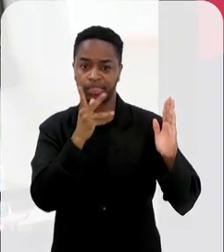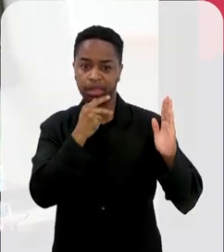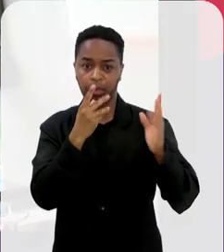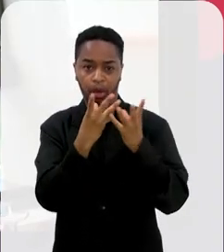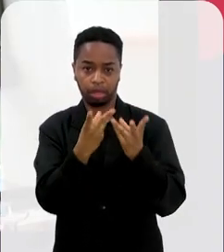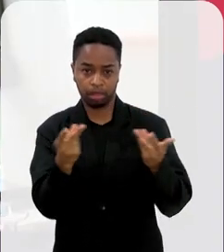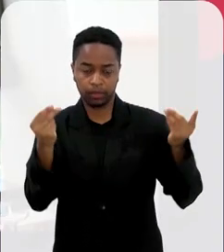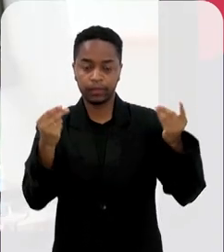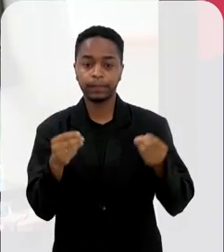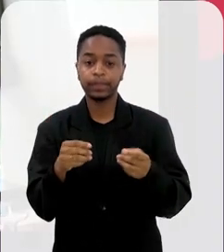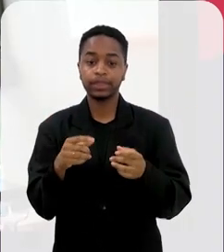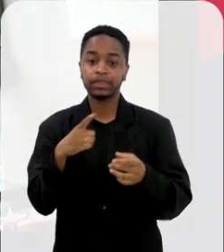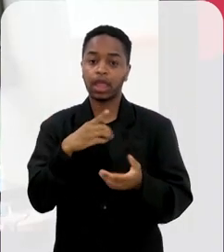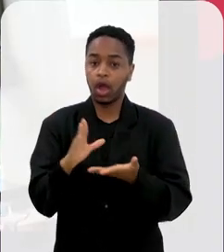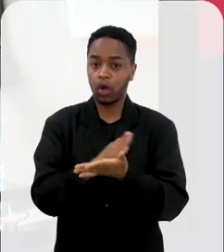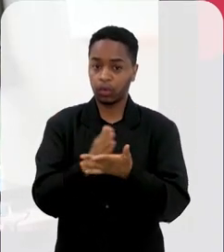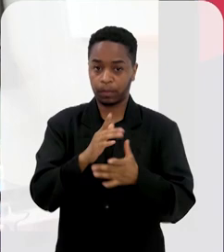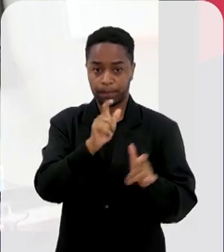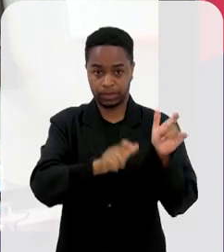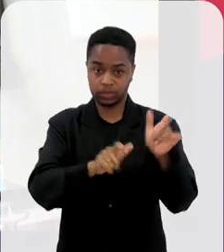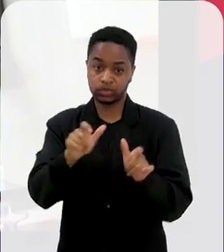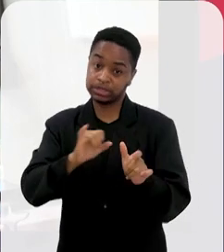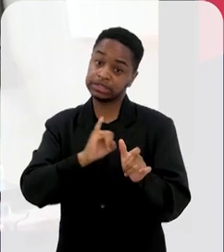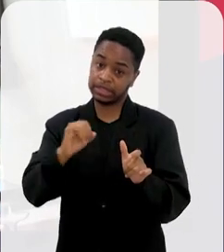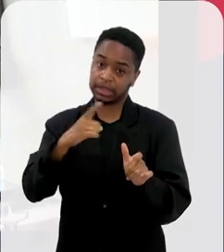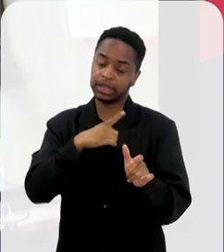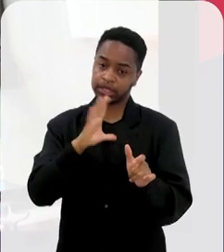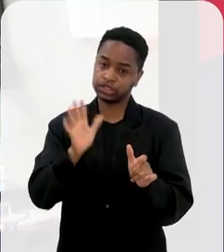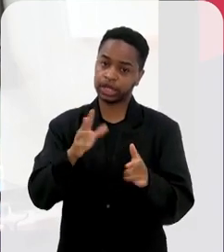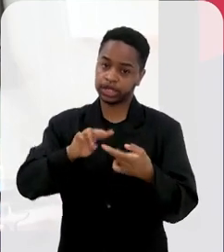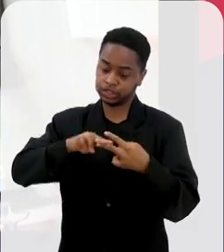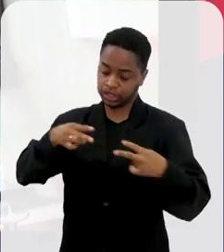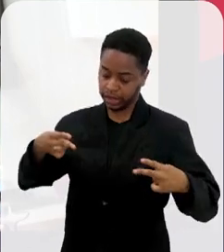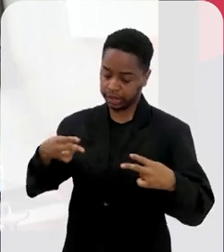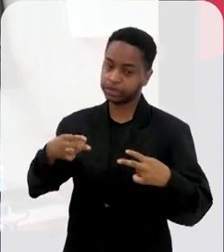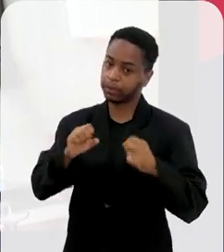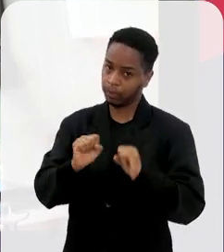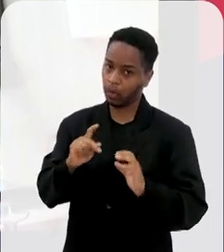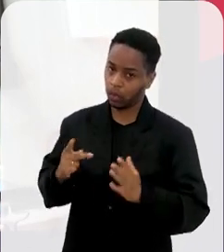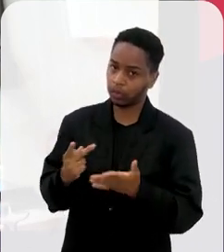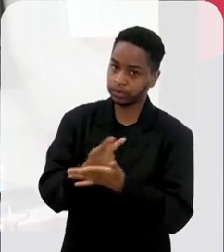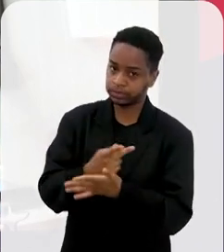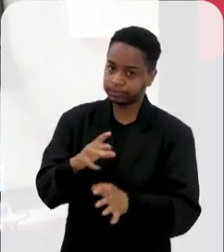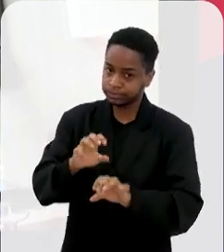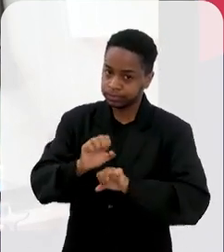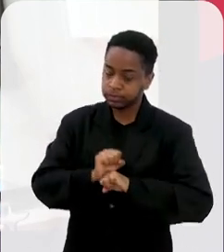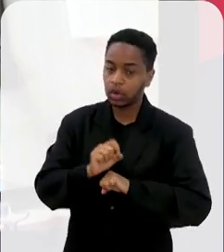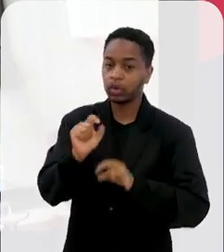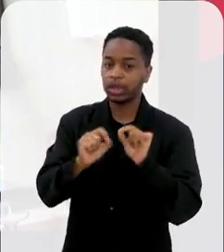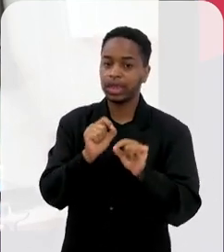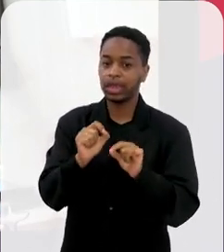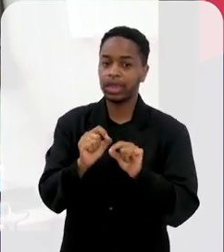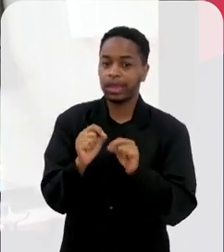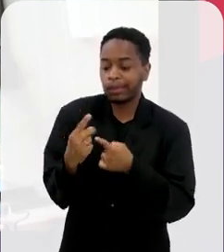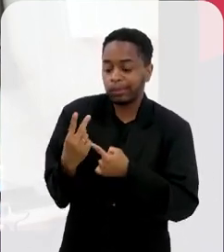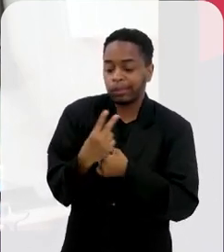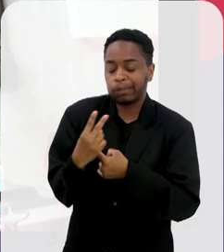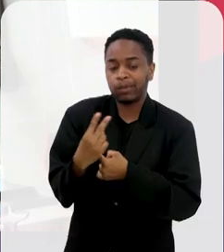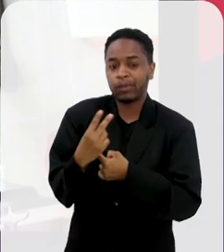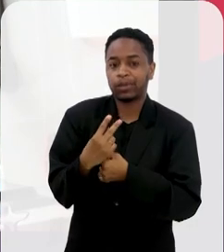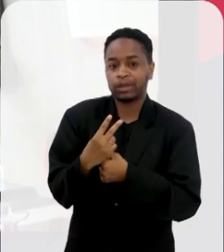é que determinados indivíduos, geneticamente suscetíveis também, desenvolvem fenômenos de